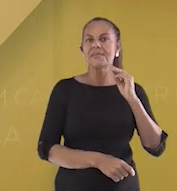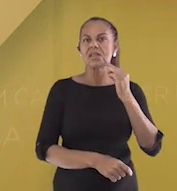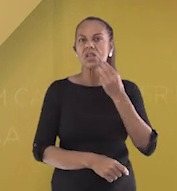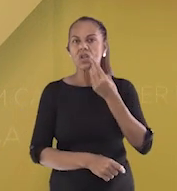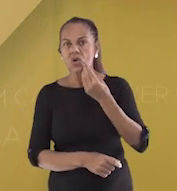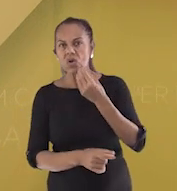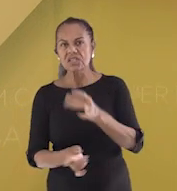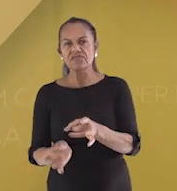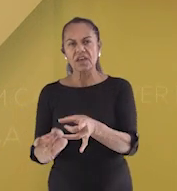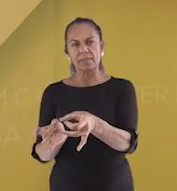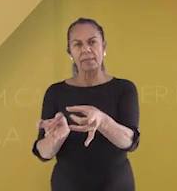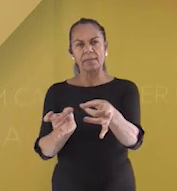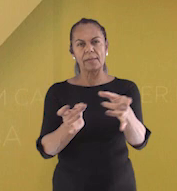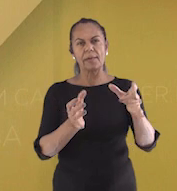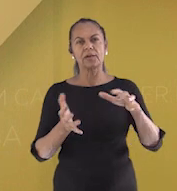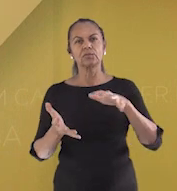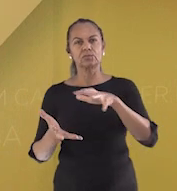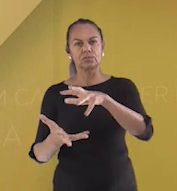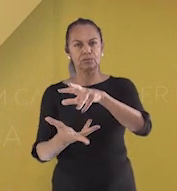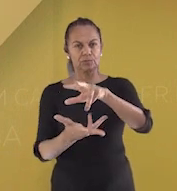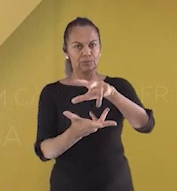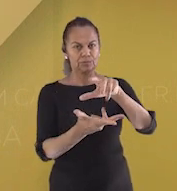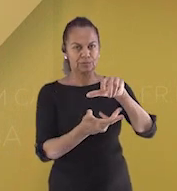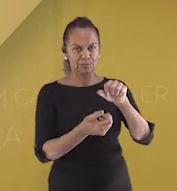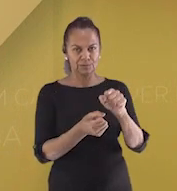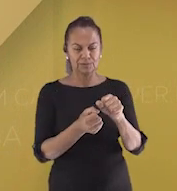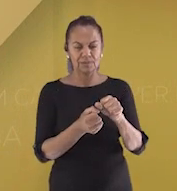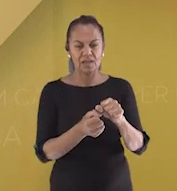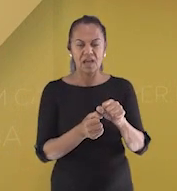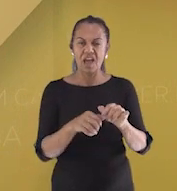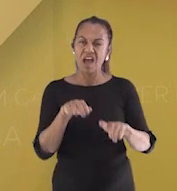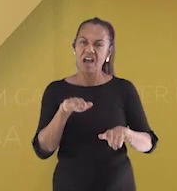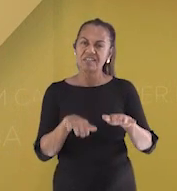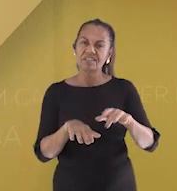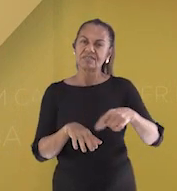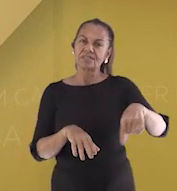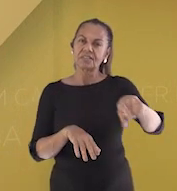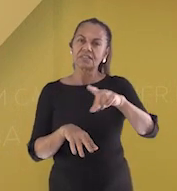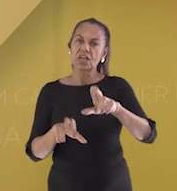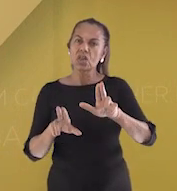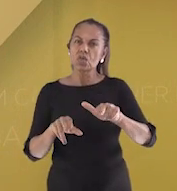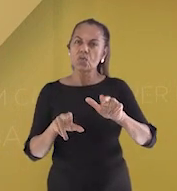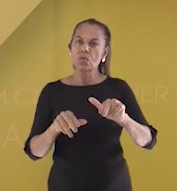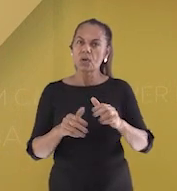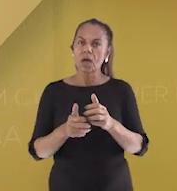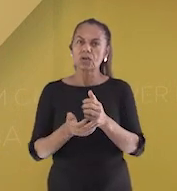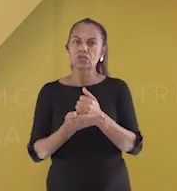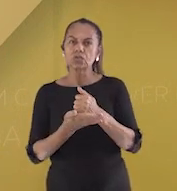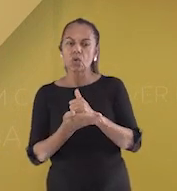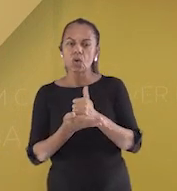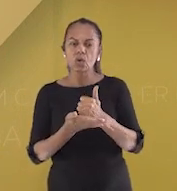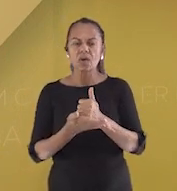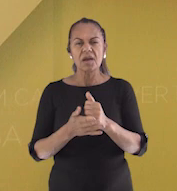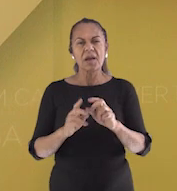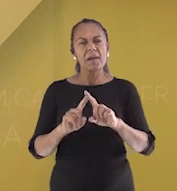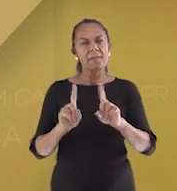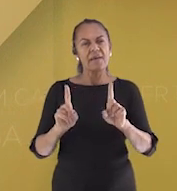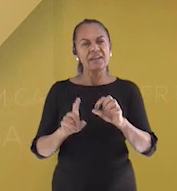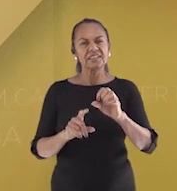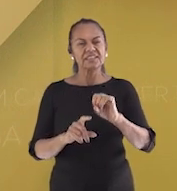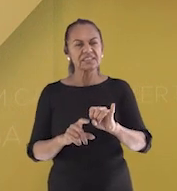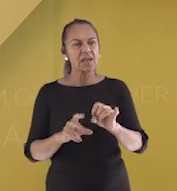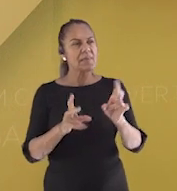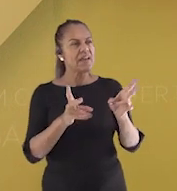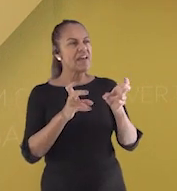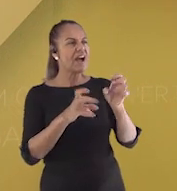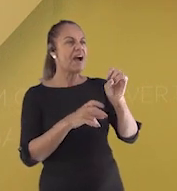todo o mundo. Você pode nunca ter jogado Super Mario. Mas se você ver essa figura aqui, com certeza você